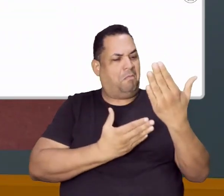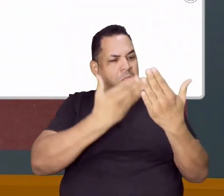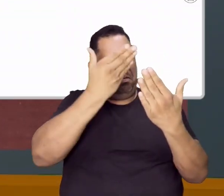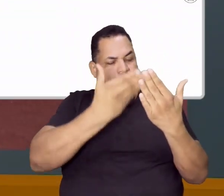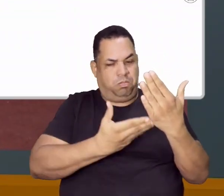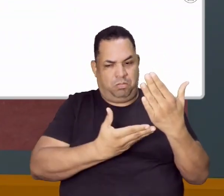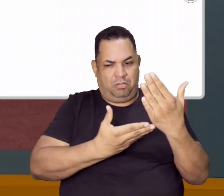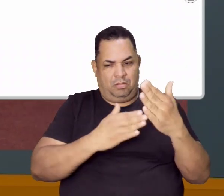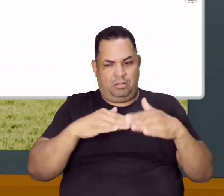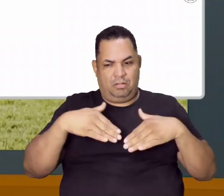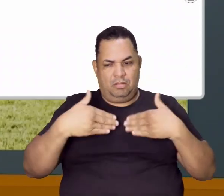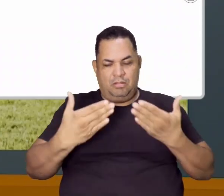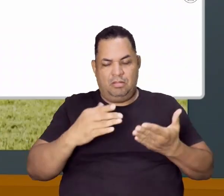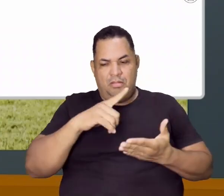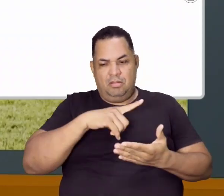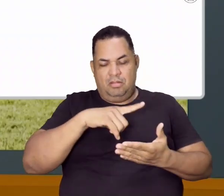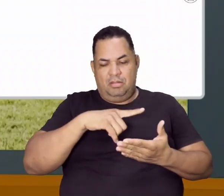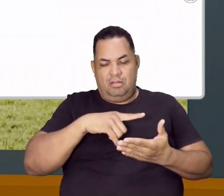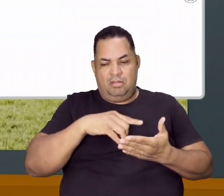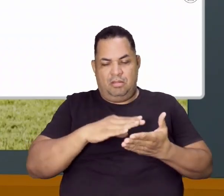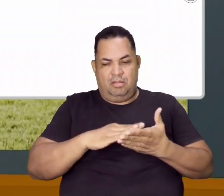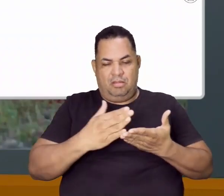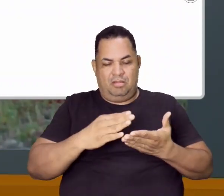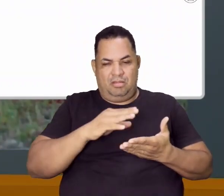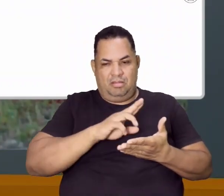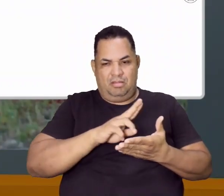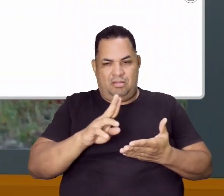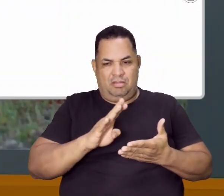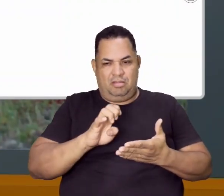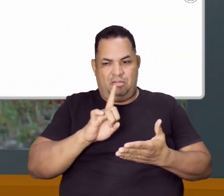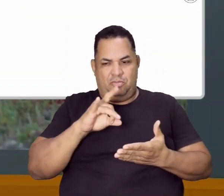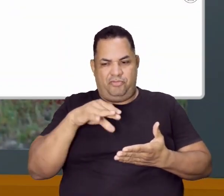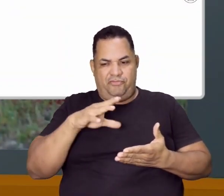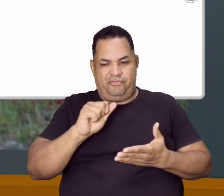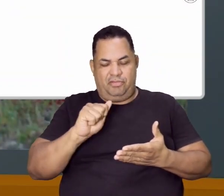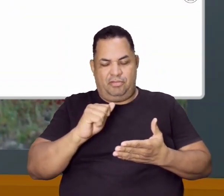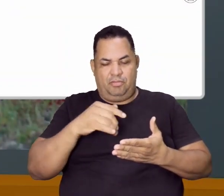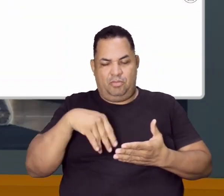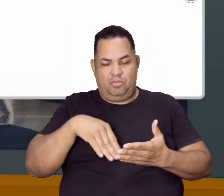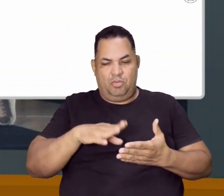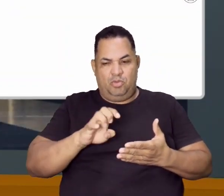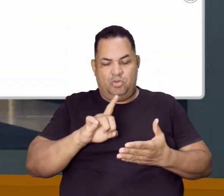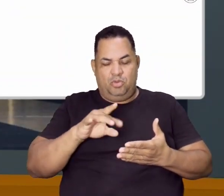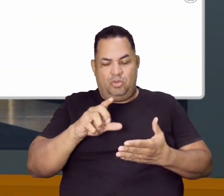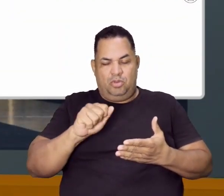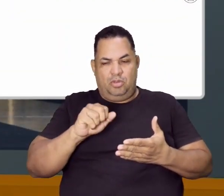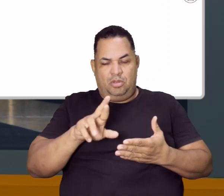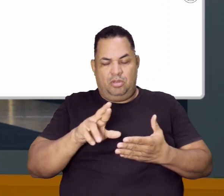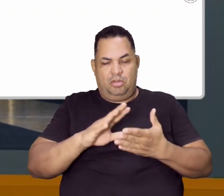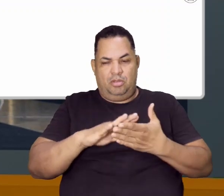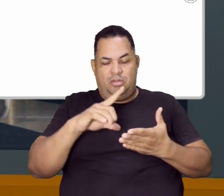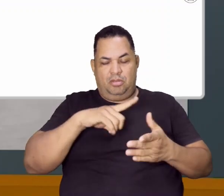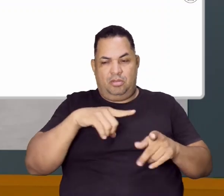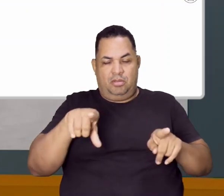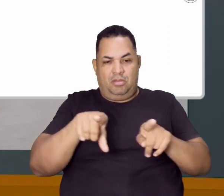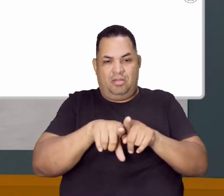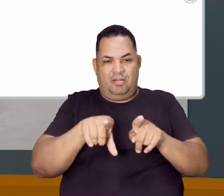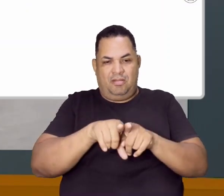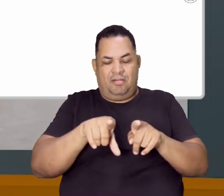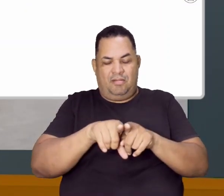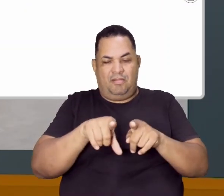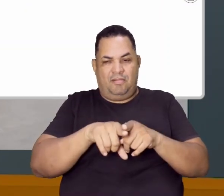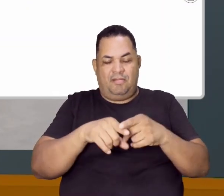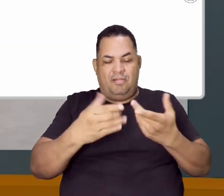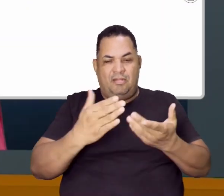Então, quando tem esse excesso, a gente chama também de desmofia muscular. Pode ser considerada também como